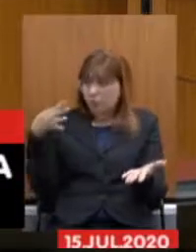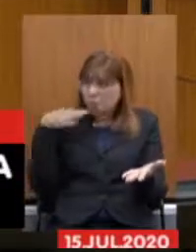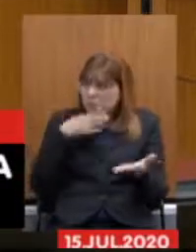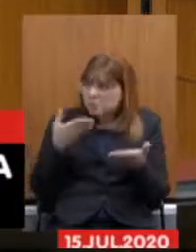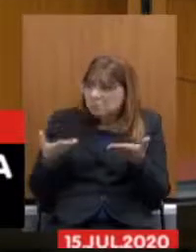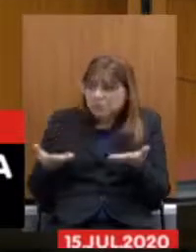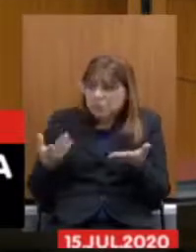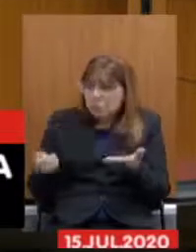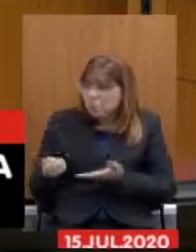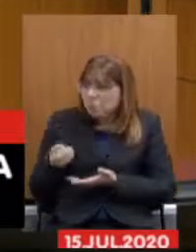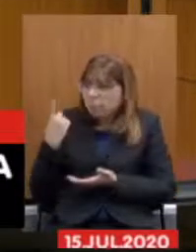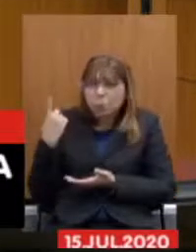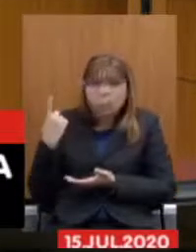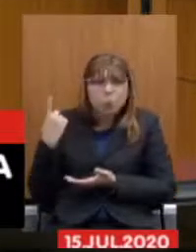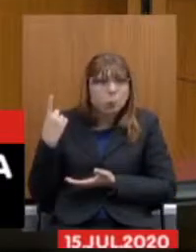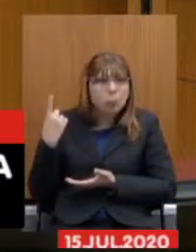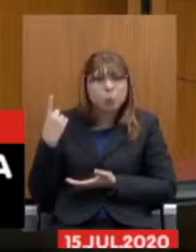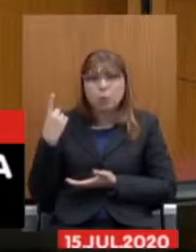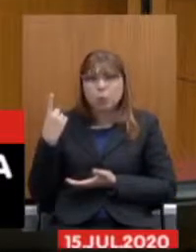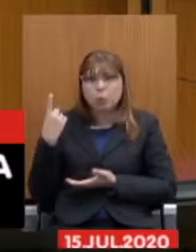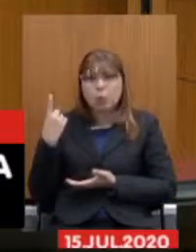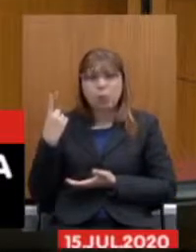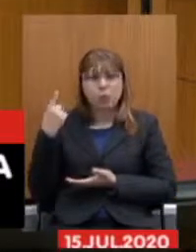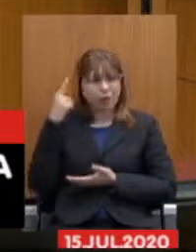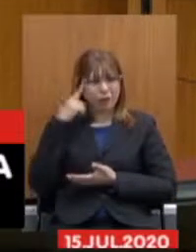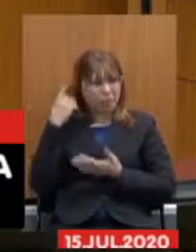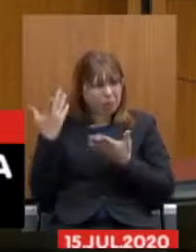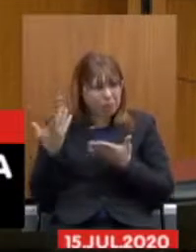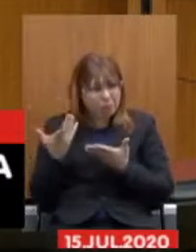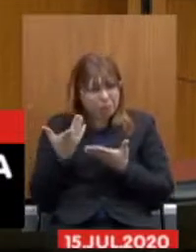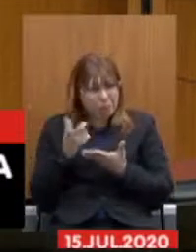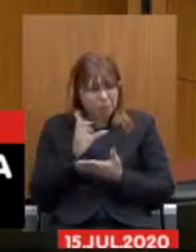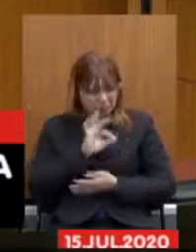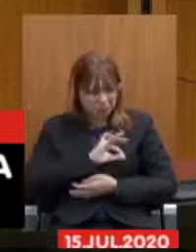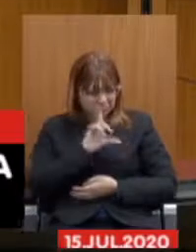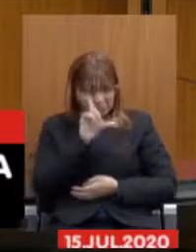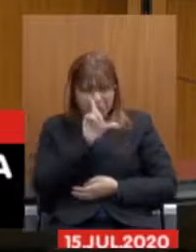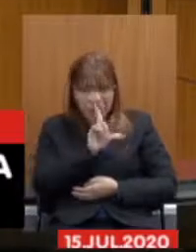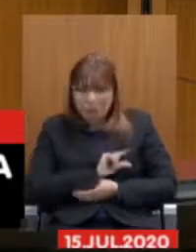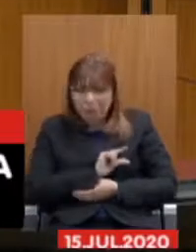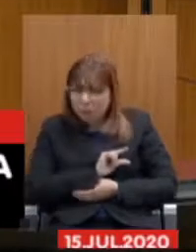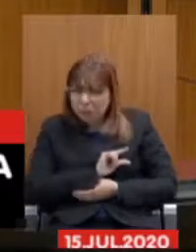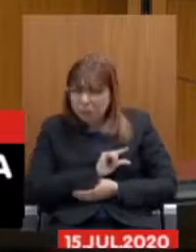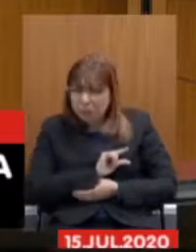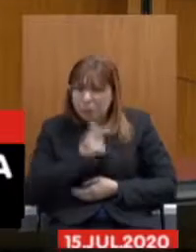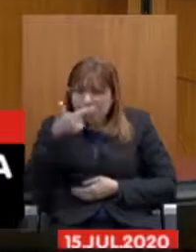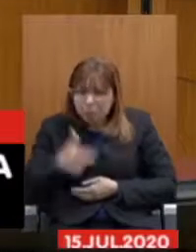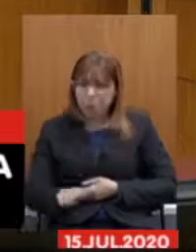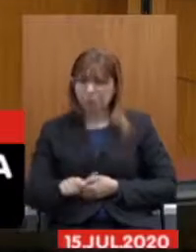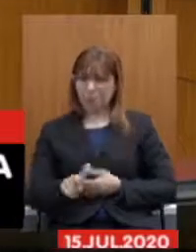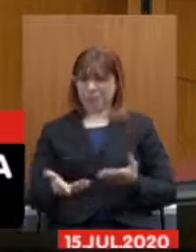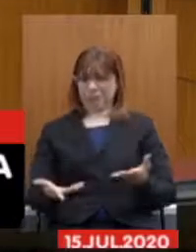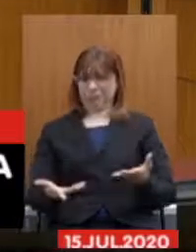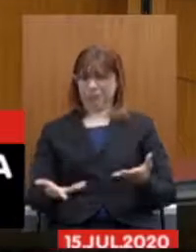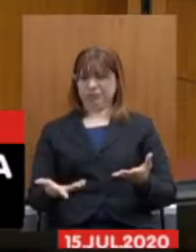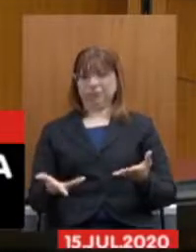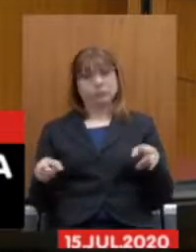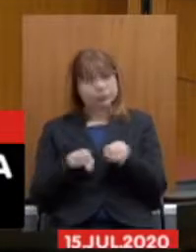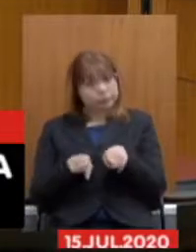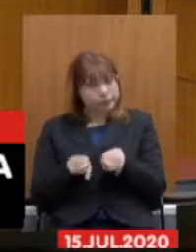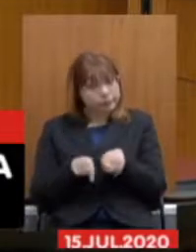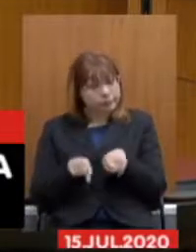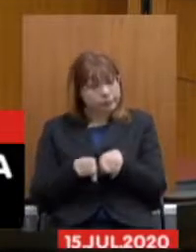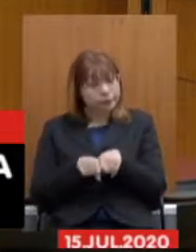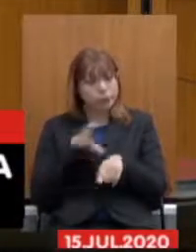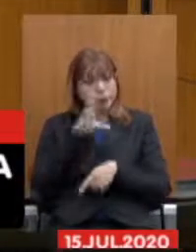esse absurdo que é se pensar em reduzir ainda mais o salário deles. E para teorar esses servidores que